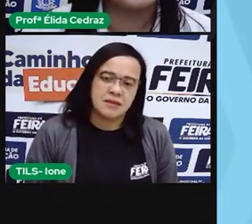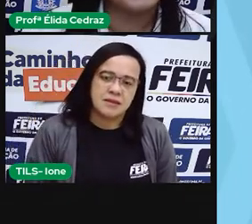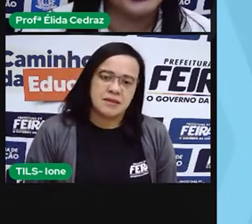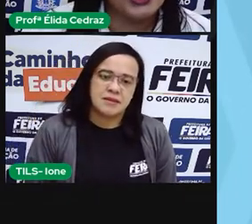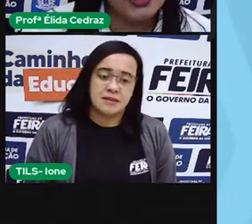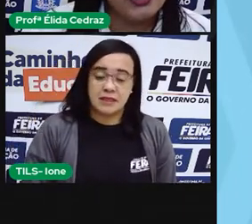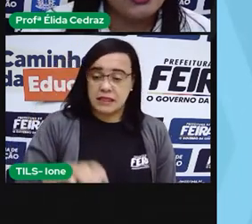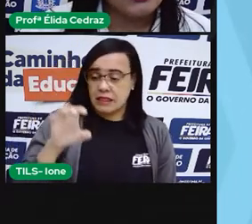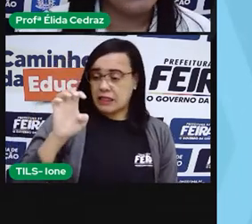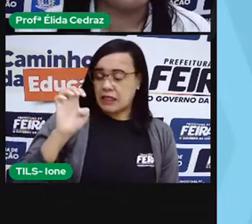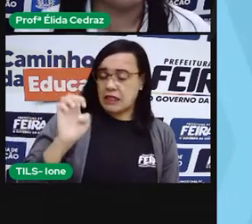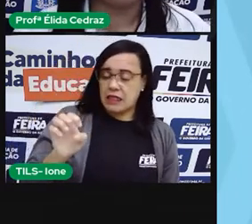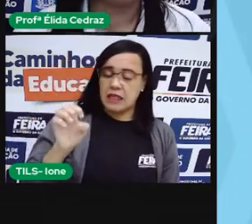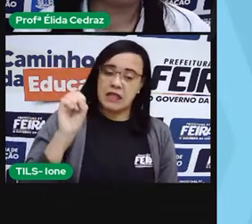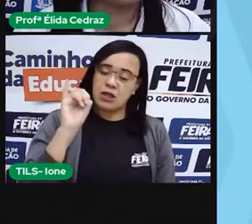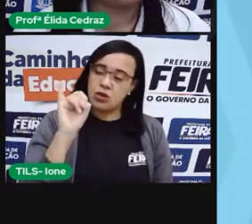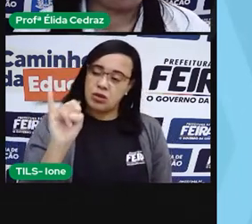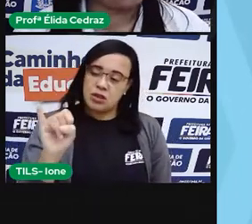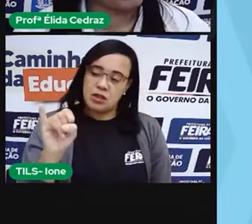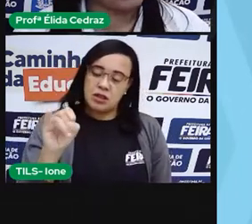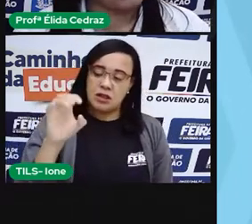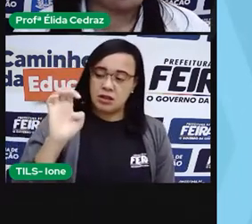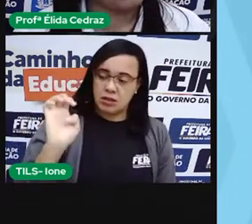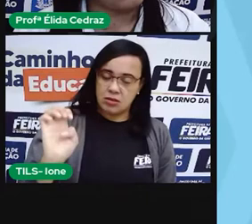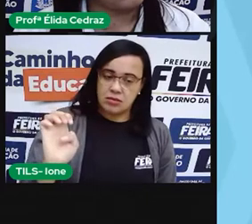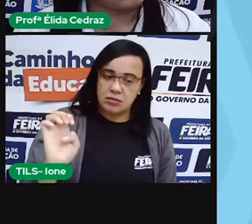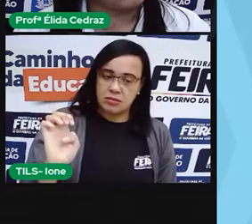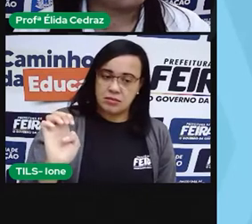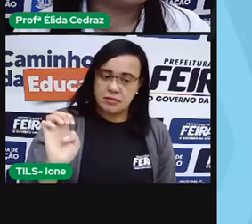Rinoceronti ou rinoceronte?